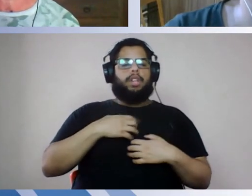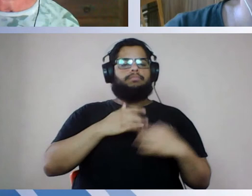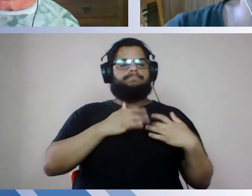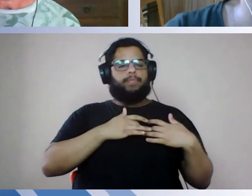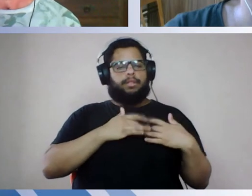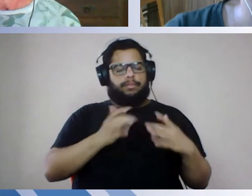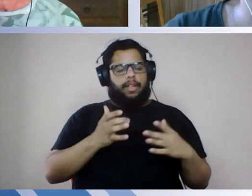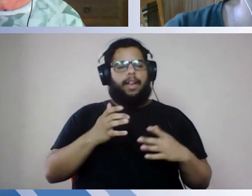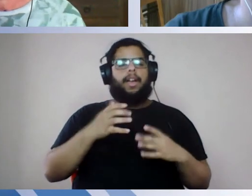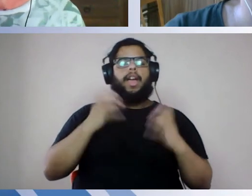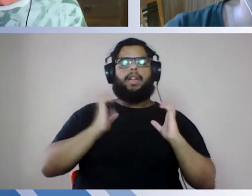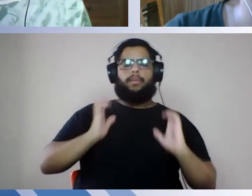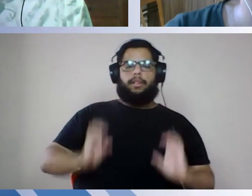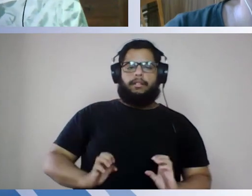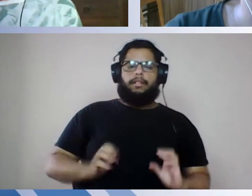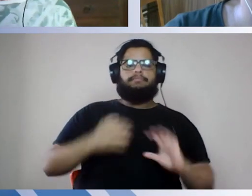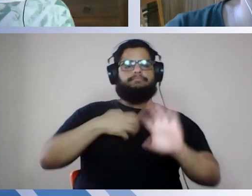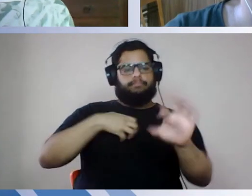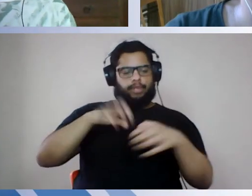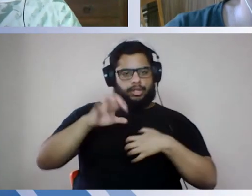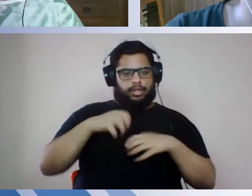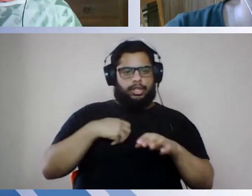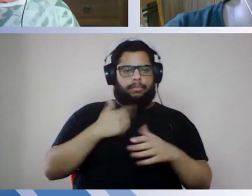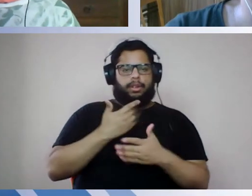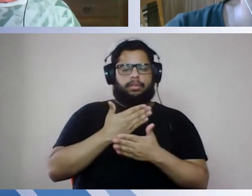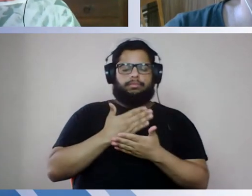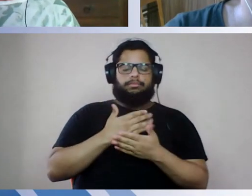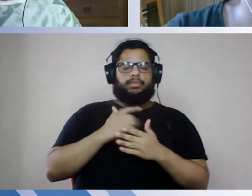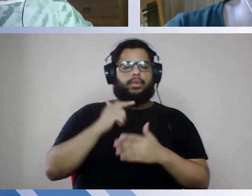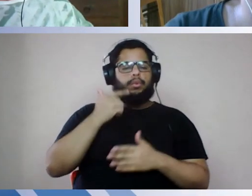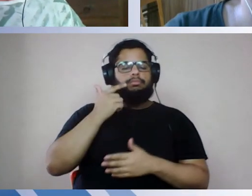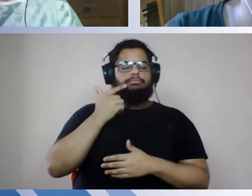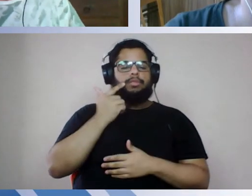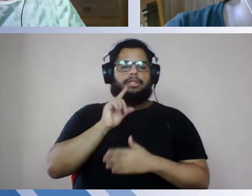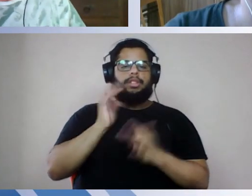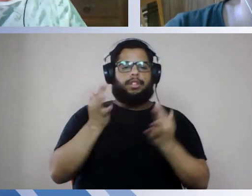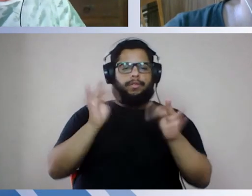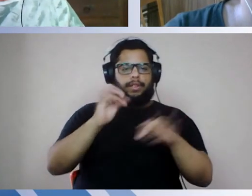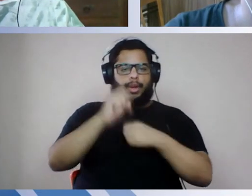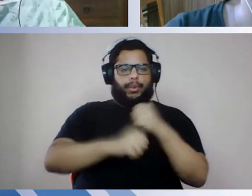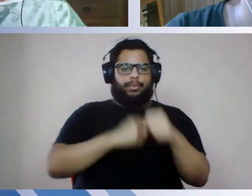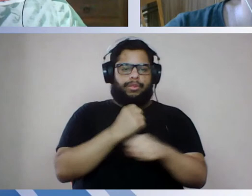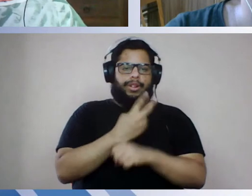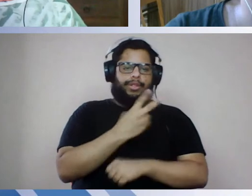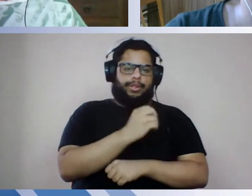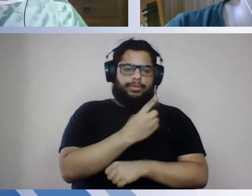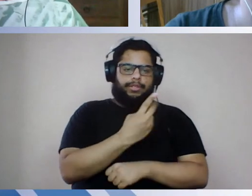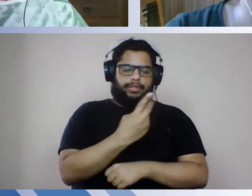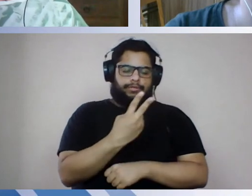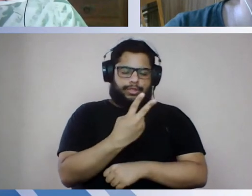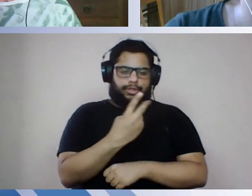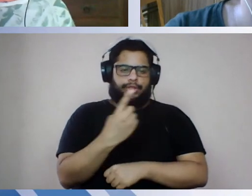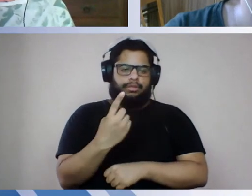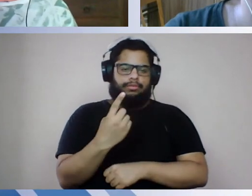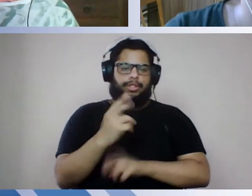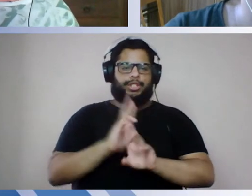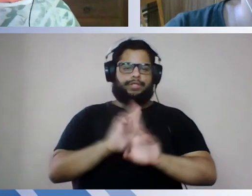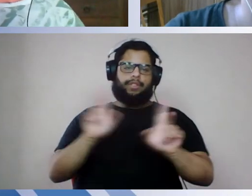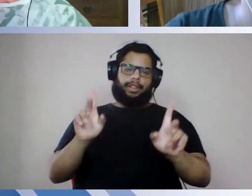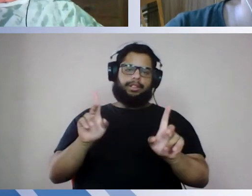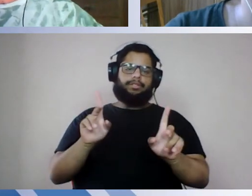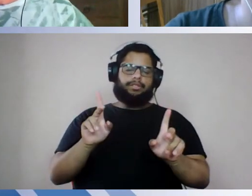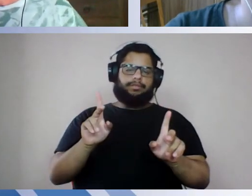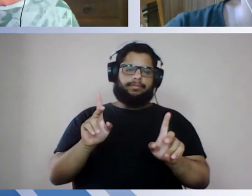responsável, ética, para que a gente possa chegar no final de 2021, não como chegamos agora, né, que a gente possa fazer algo